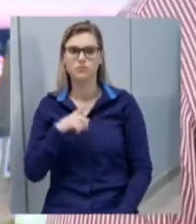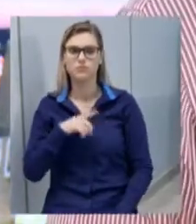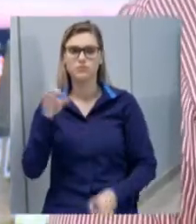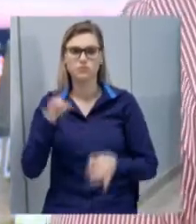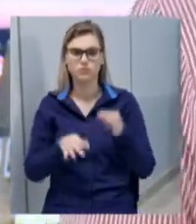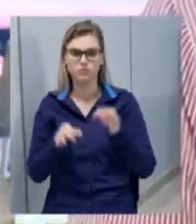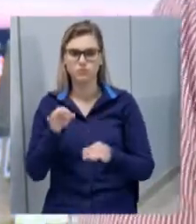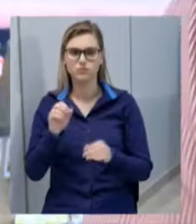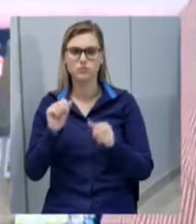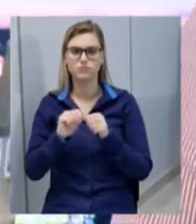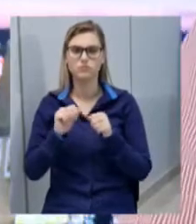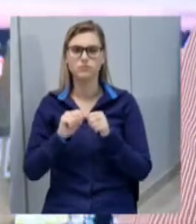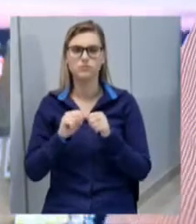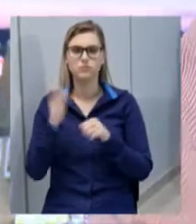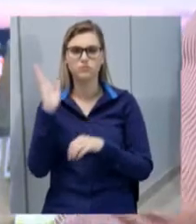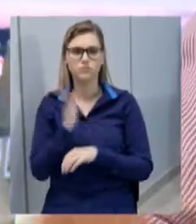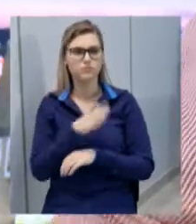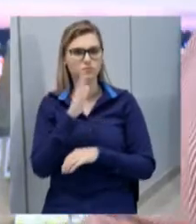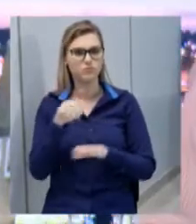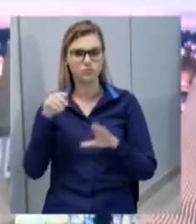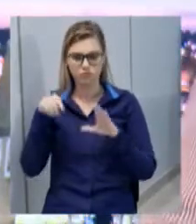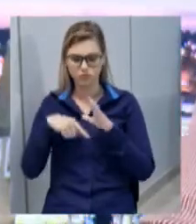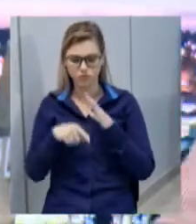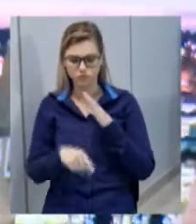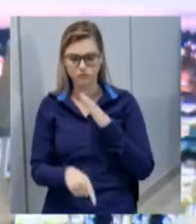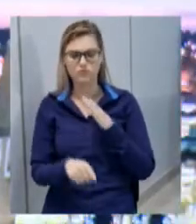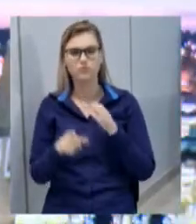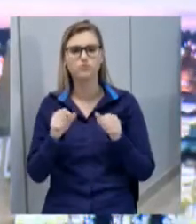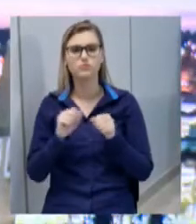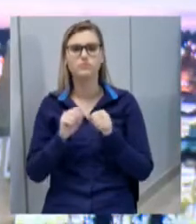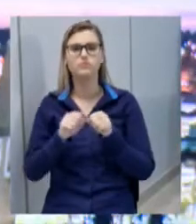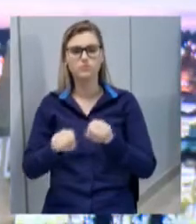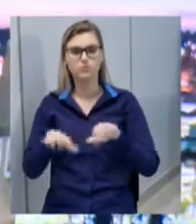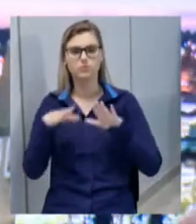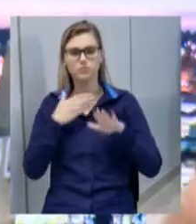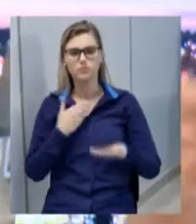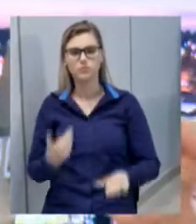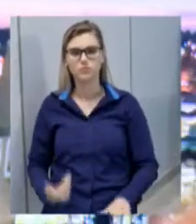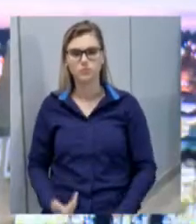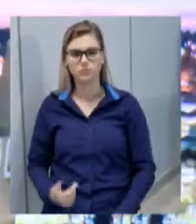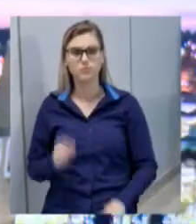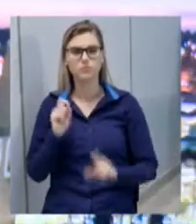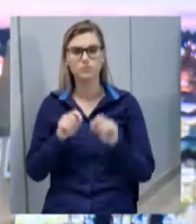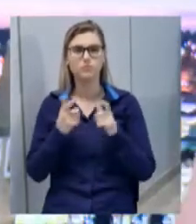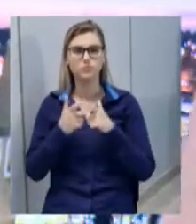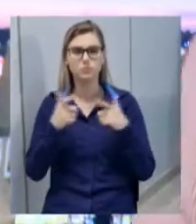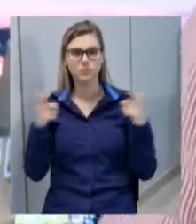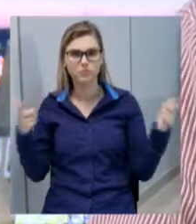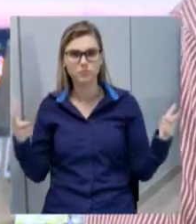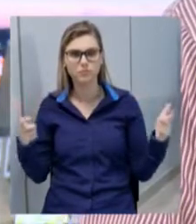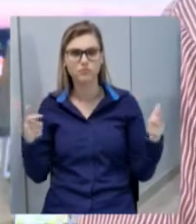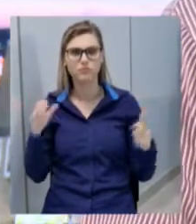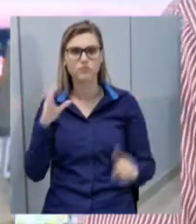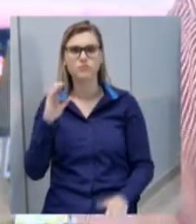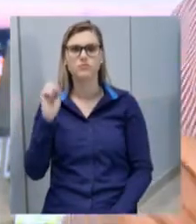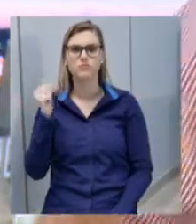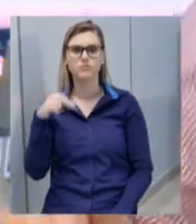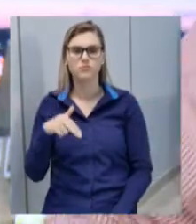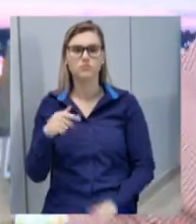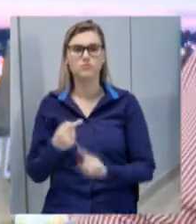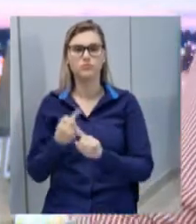fazer o lacramento do poço. Nós provocamos uma audiência pública nessa casa que foi a maior da história e a CASAM acabou recuando.